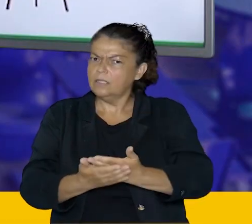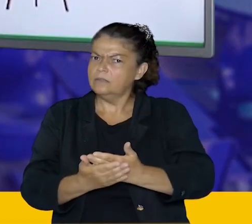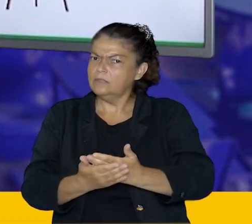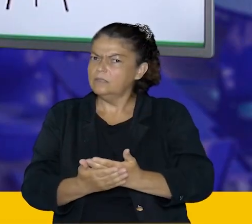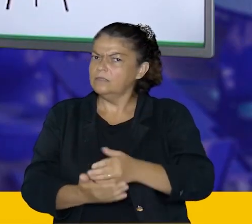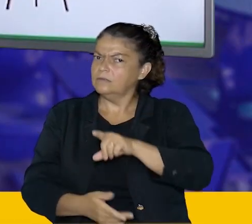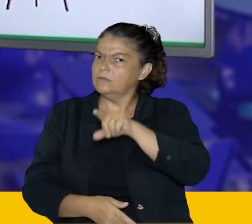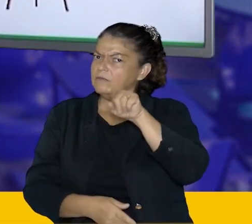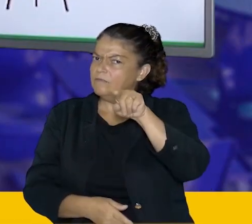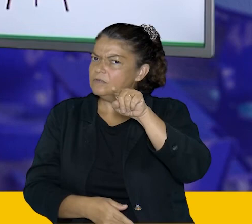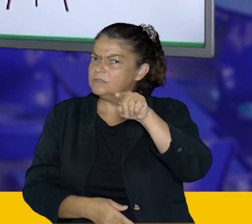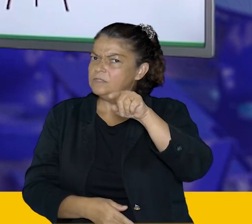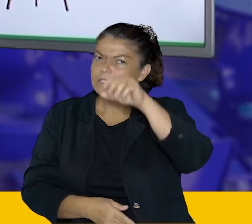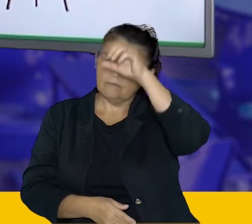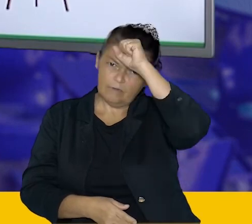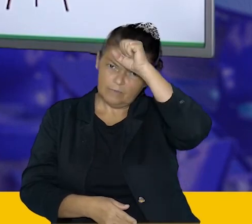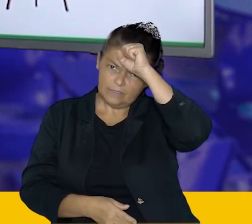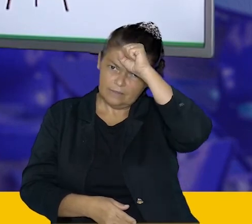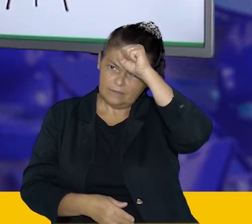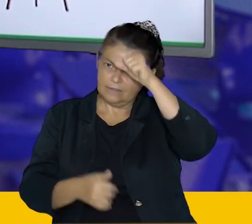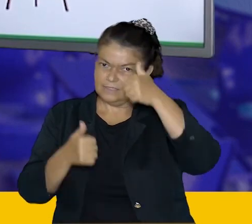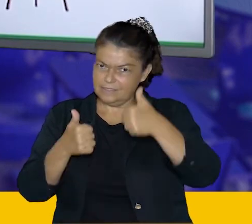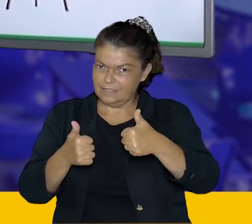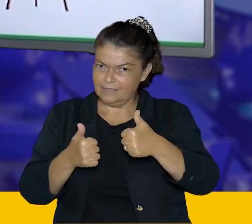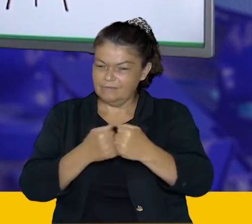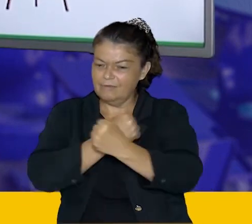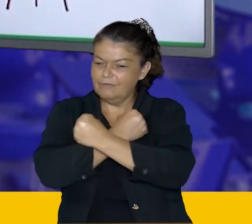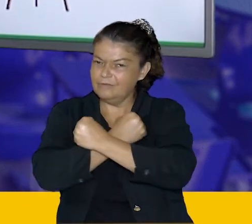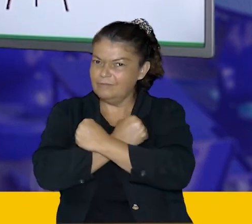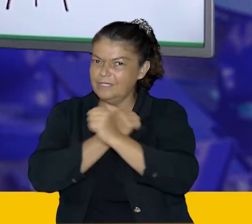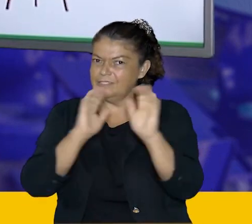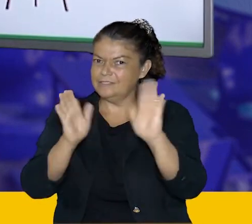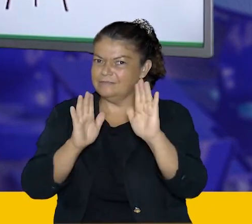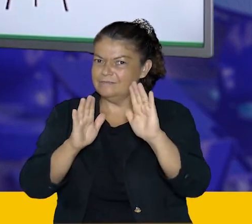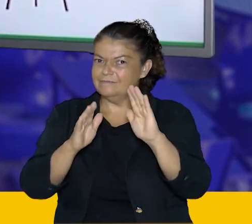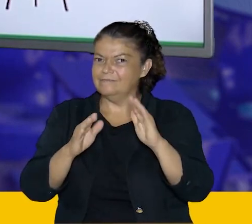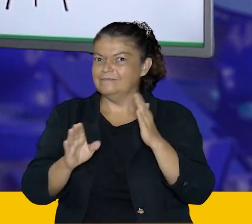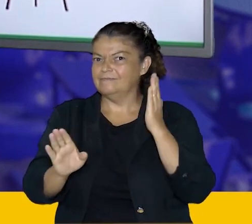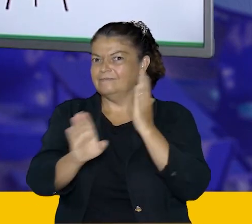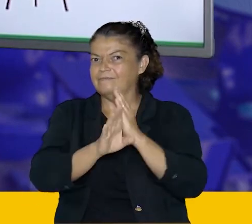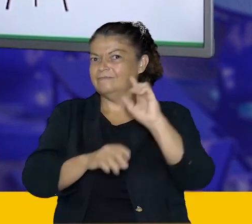avançar muito nessas aulas que vocês estão tendo. Então forte abraço e até mais.